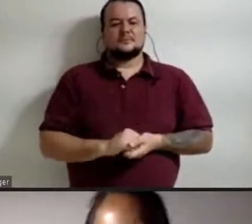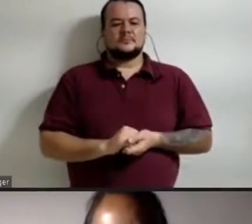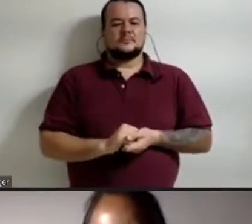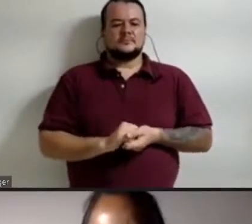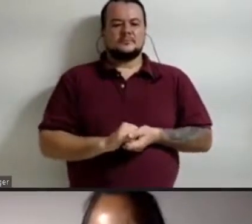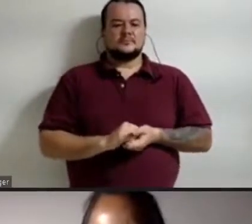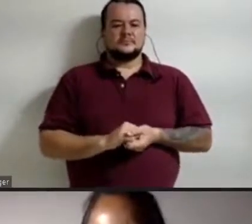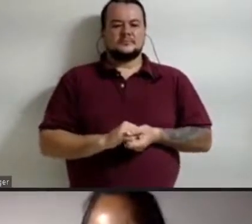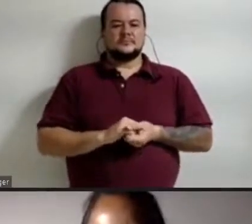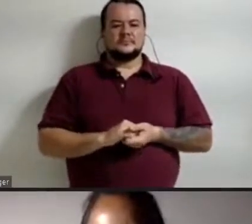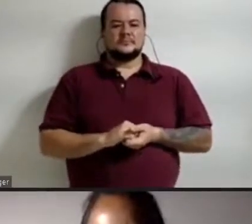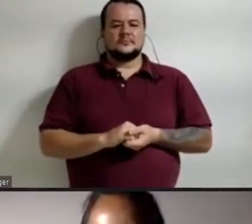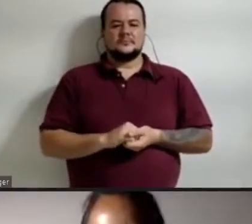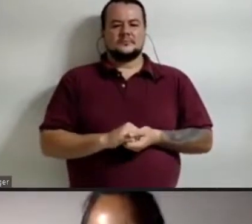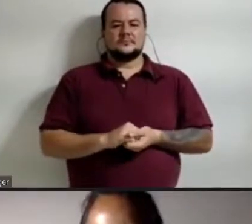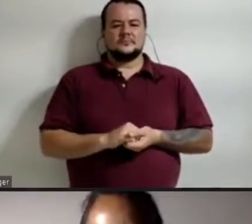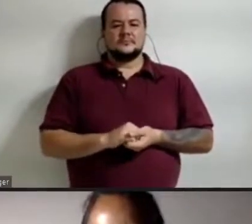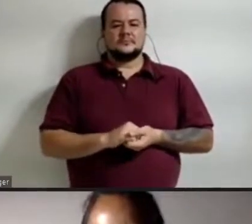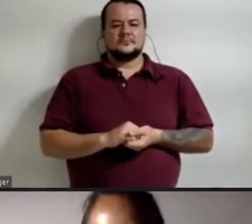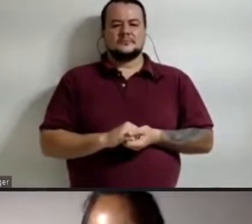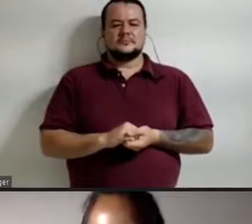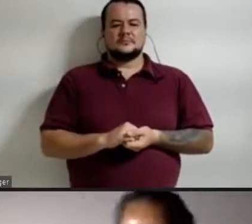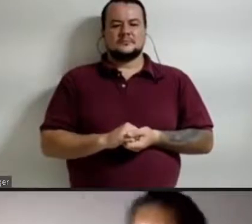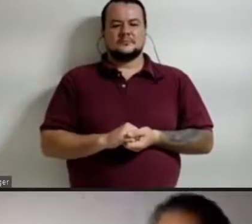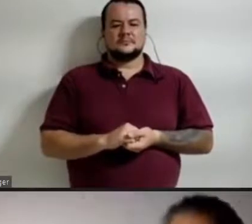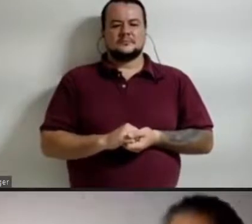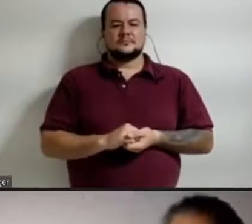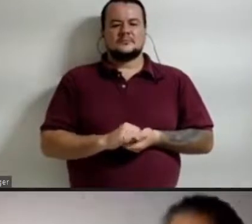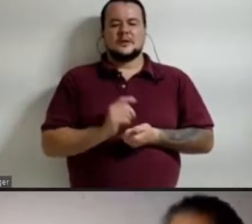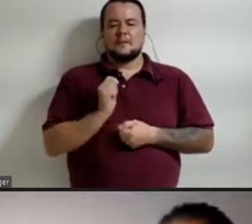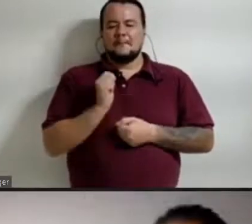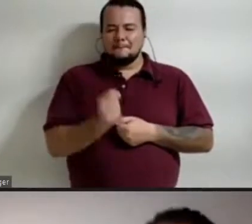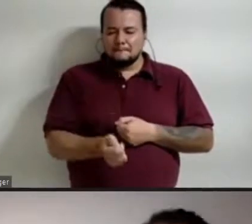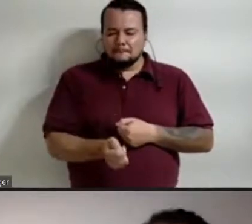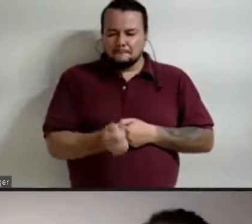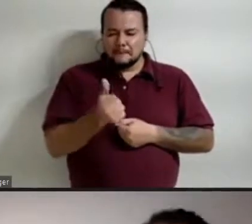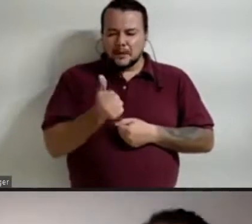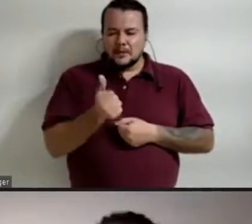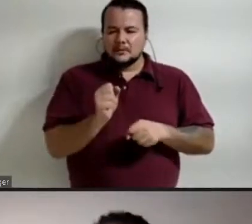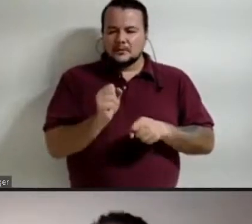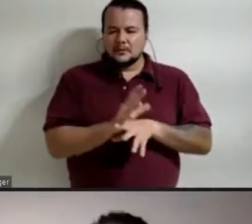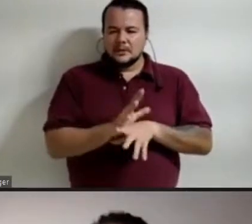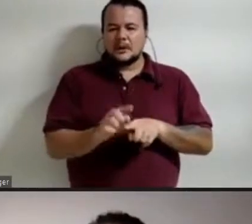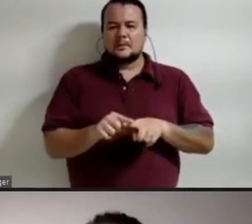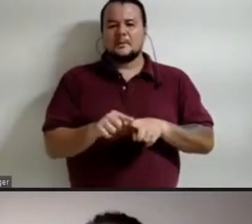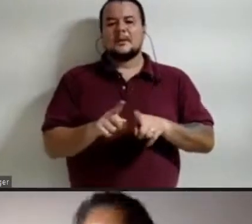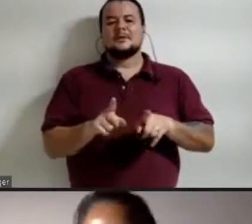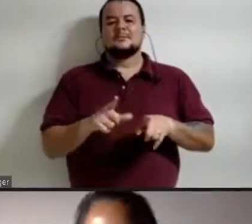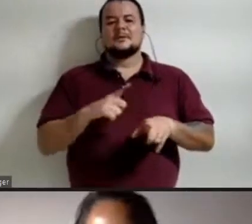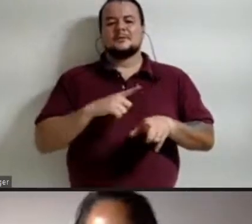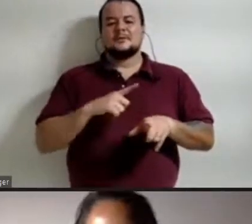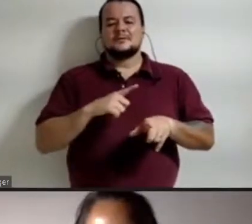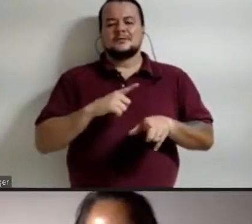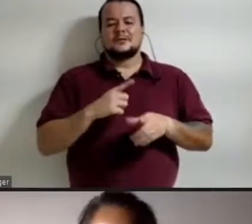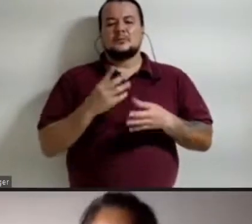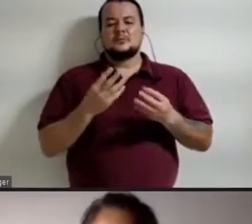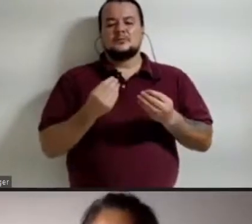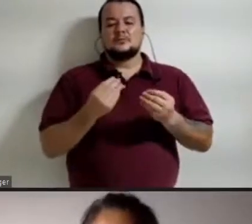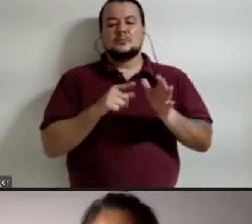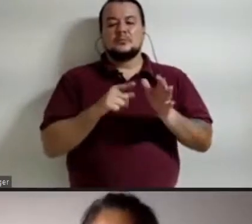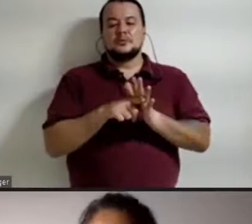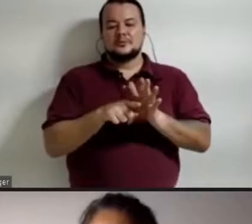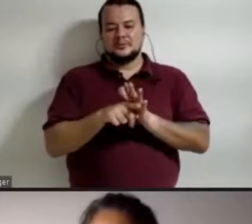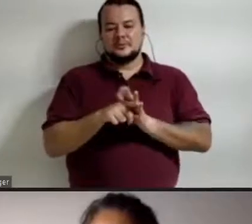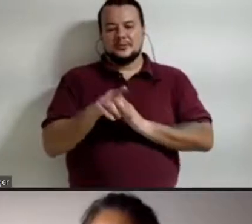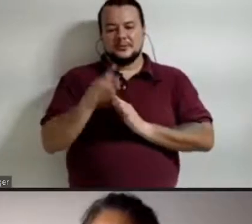Gente, estamos quase chegando no final, mas temos uma série de perguntas, principalmente para a